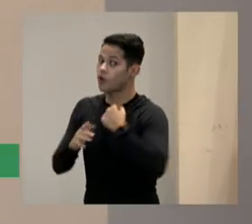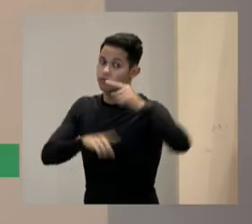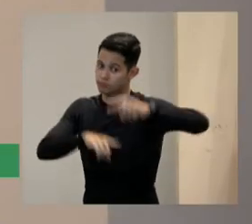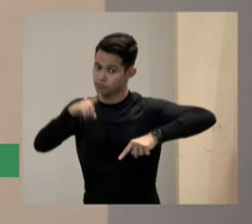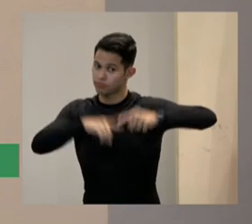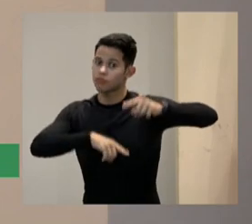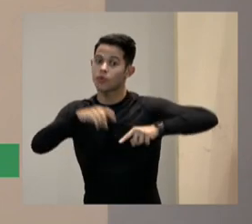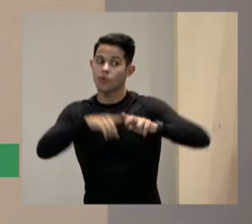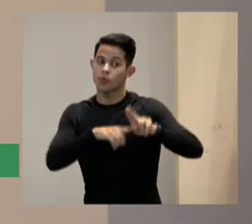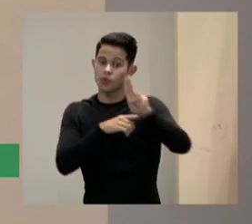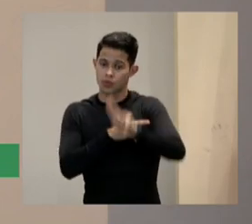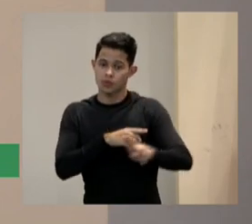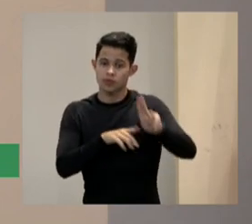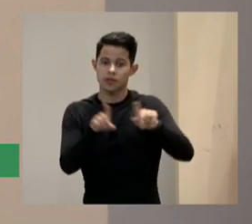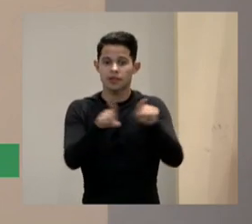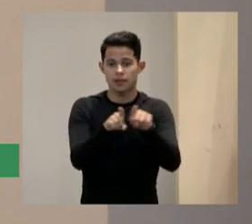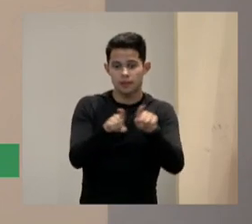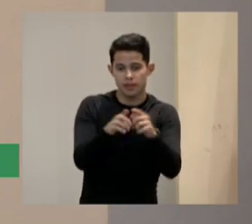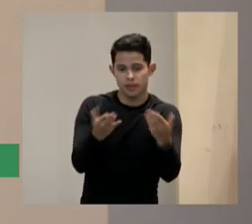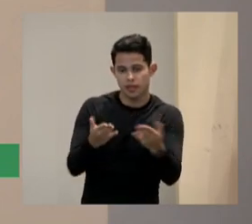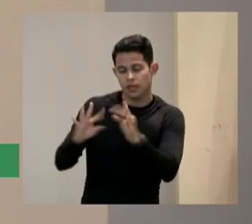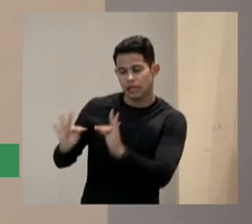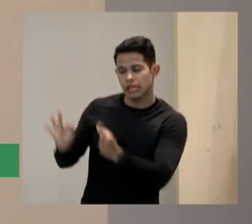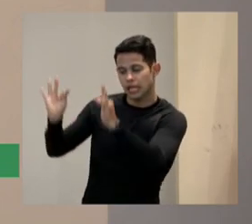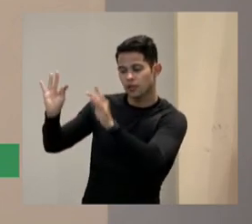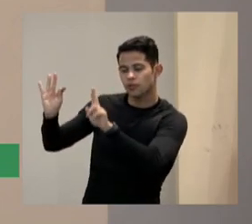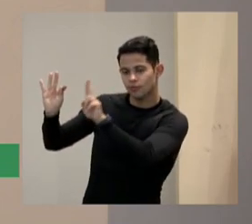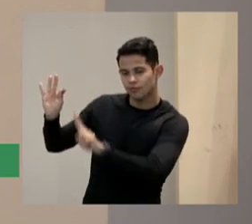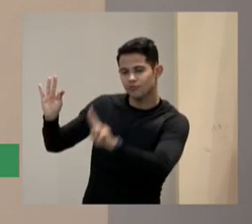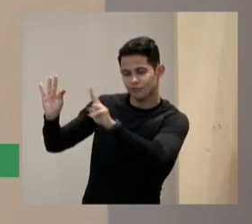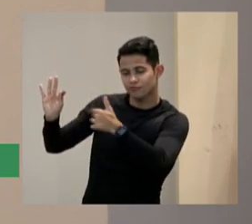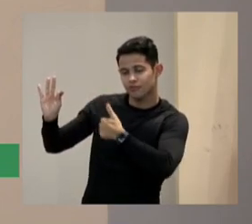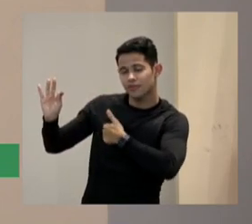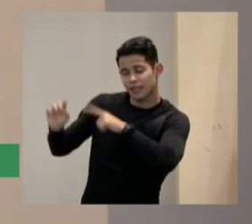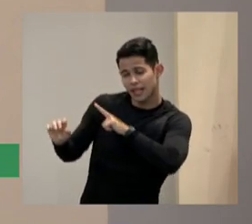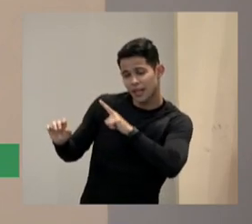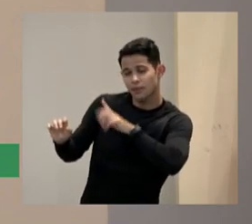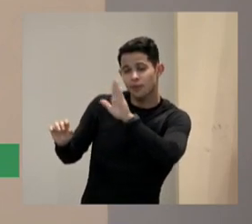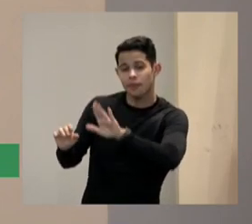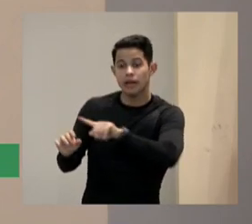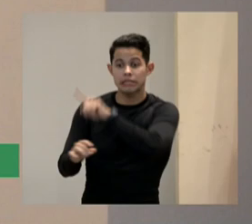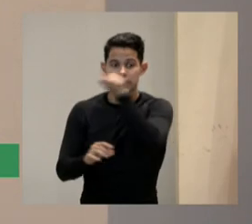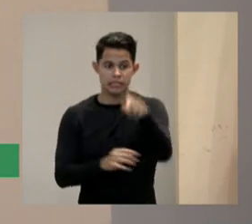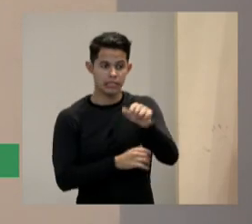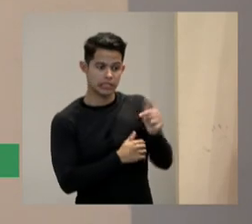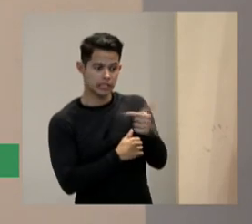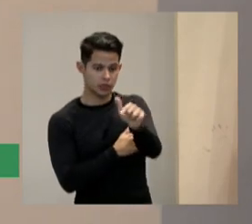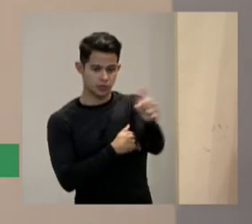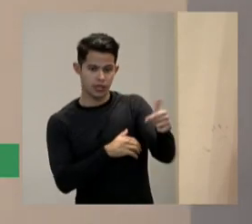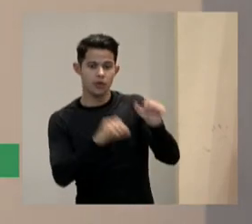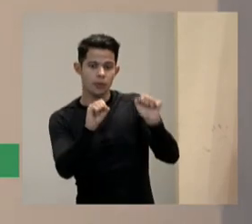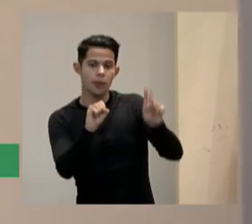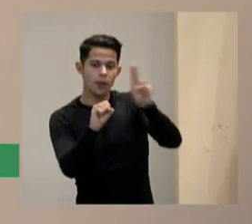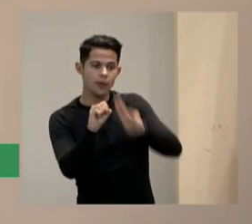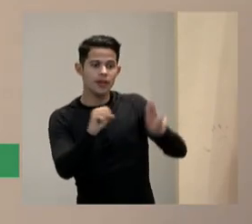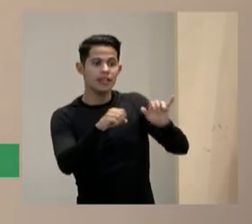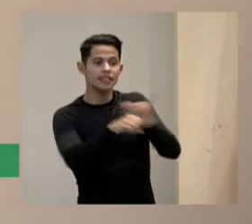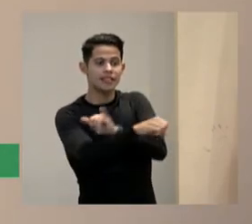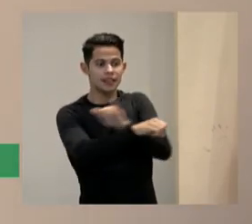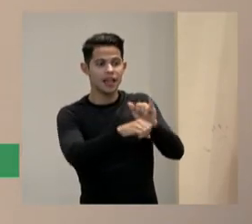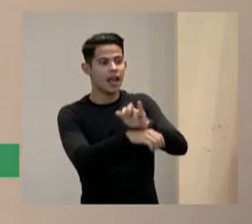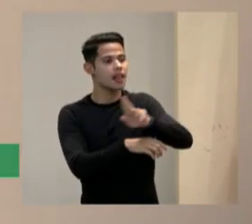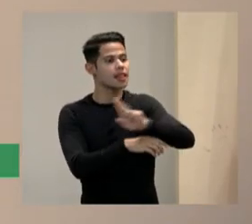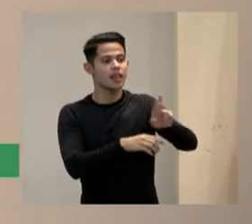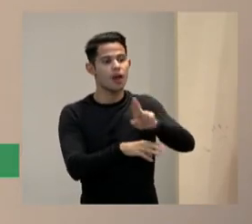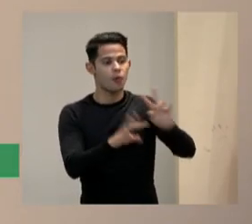tecnológicos os recursos tecnológicos se eu tenho ajudam se não tenho tem outras alternativas que não são tecnológicas